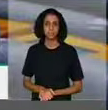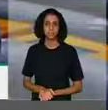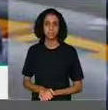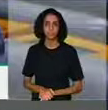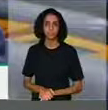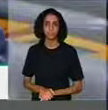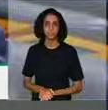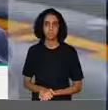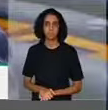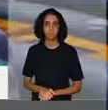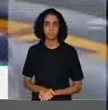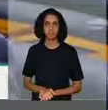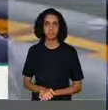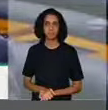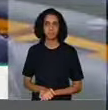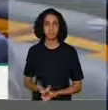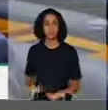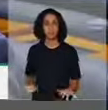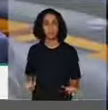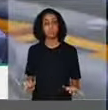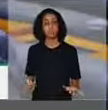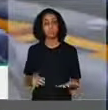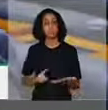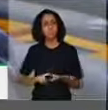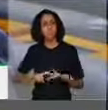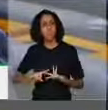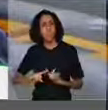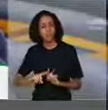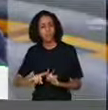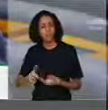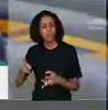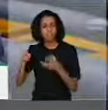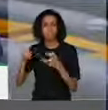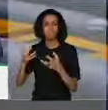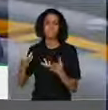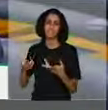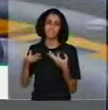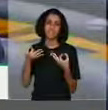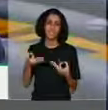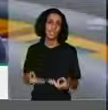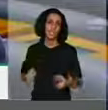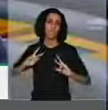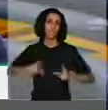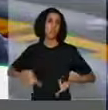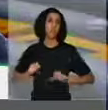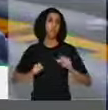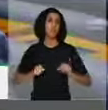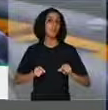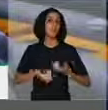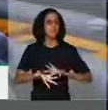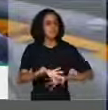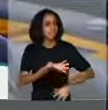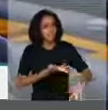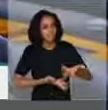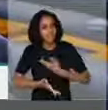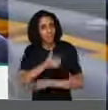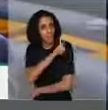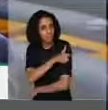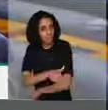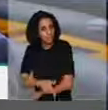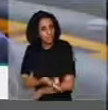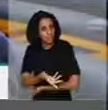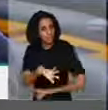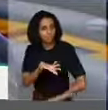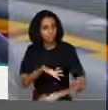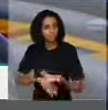Tudo isso nos dá a grandeza e a dimensão do que é a dignidade humana. É tratar bem as pessoas, é se aconselhar